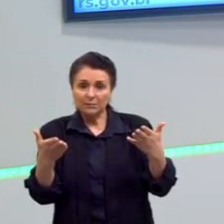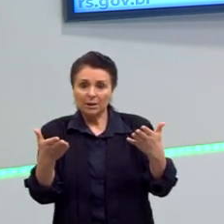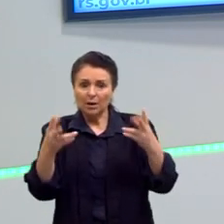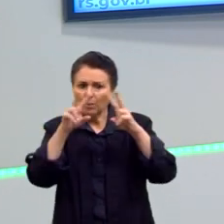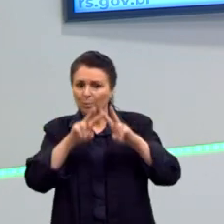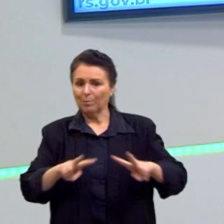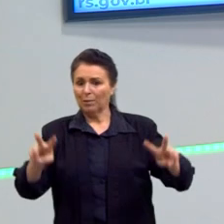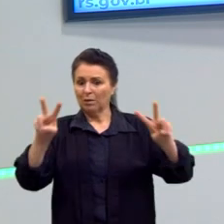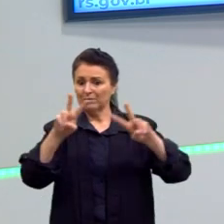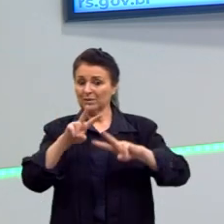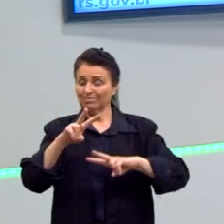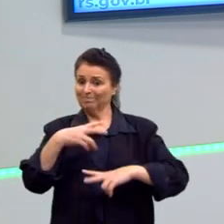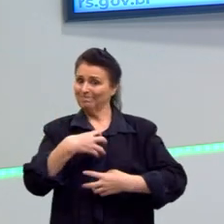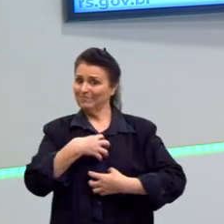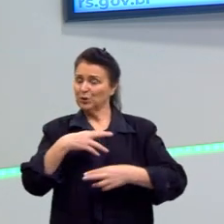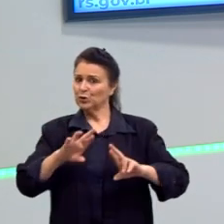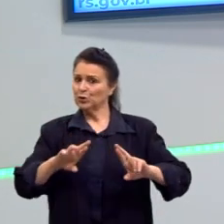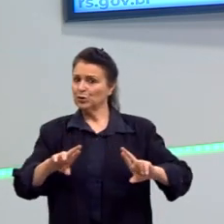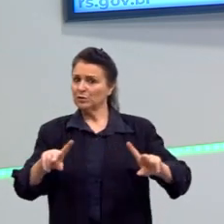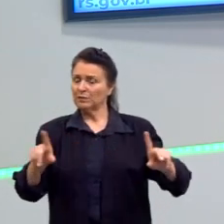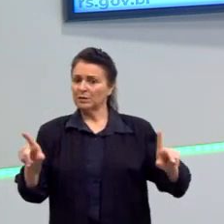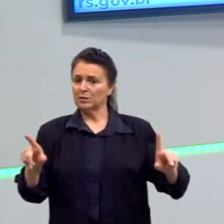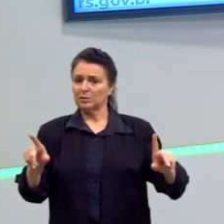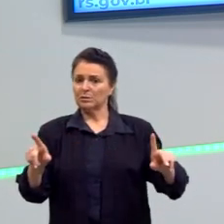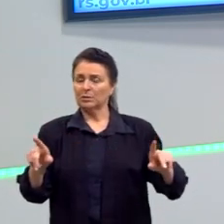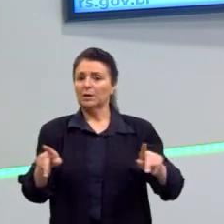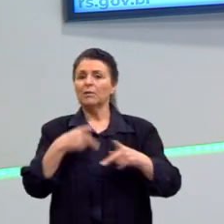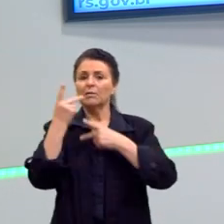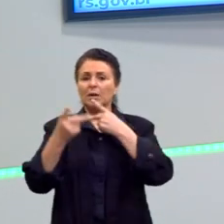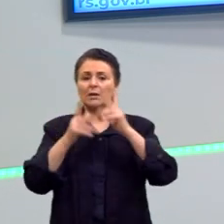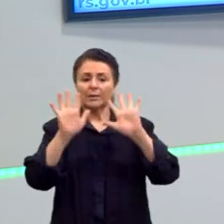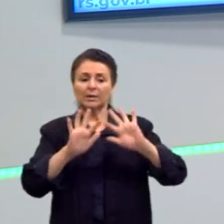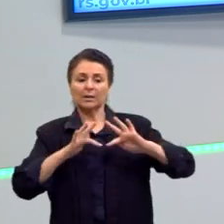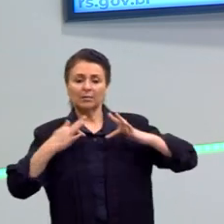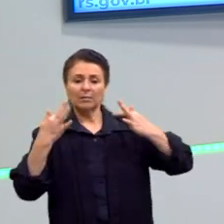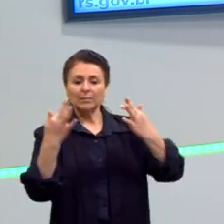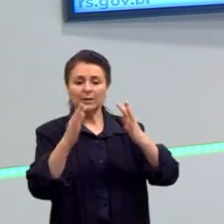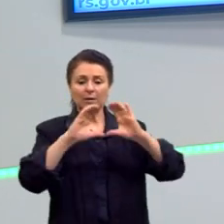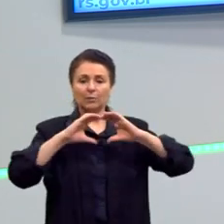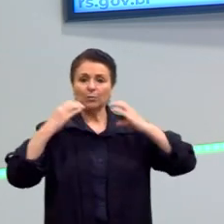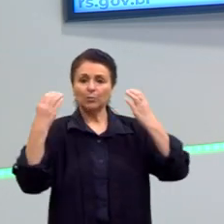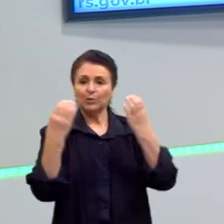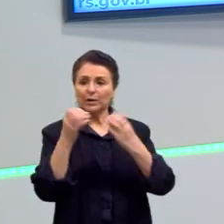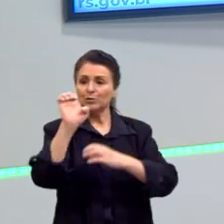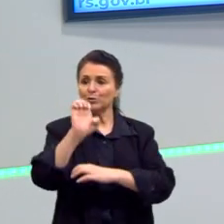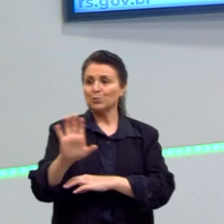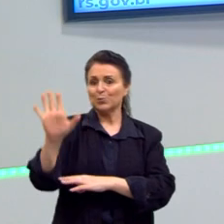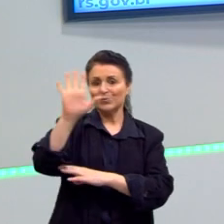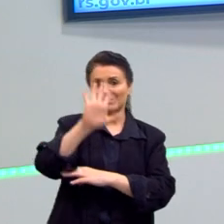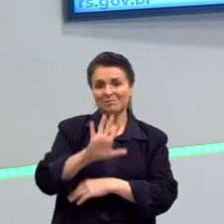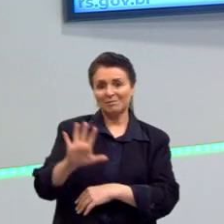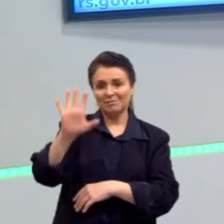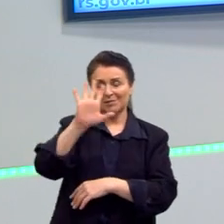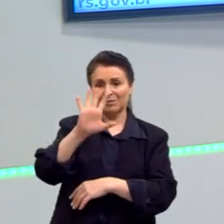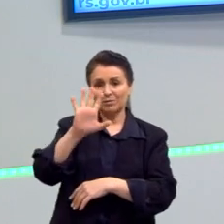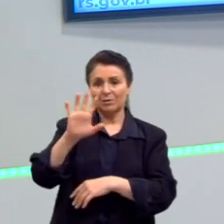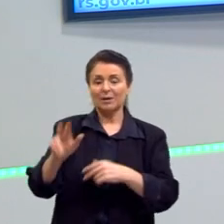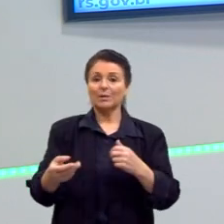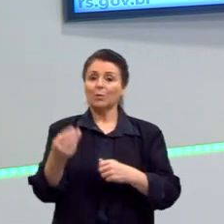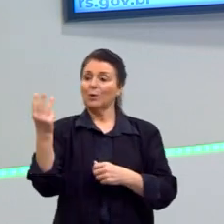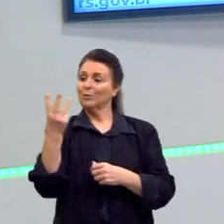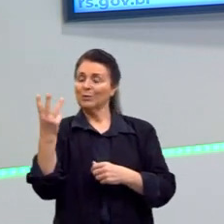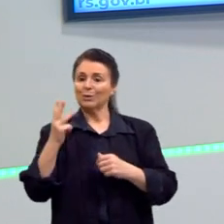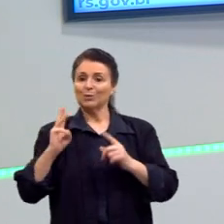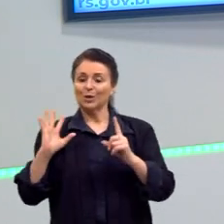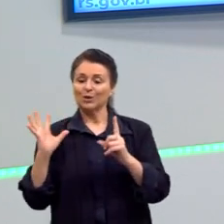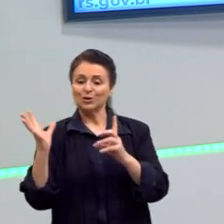fria. Ele parte, então, da família, a família, a comunidade e o Estado, nessa tríade dialética. E